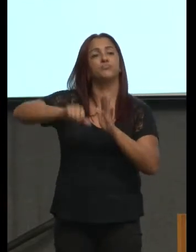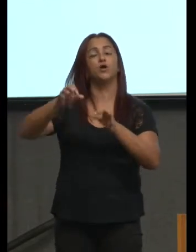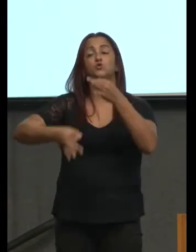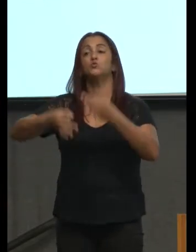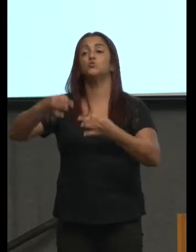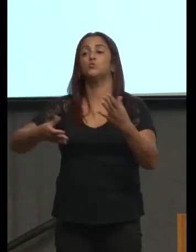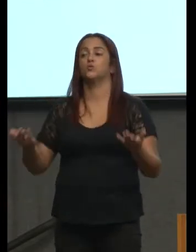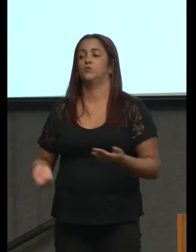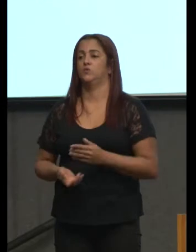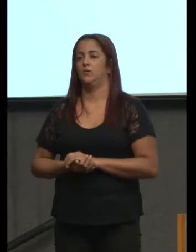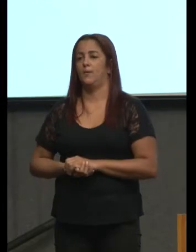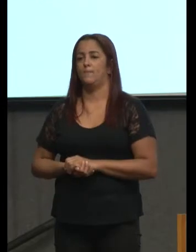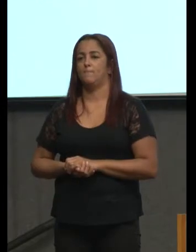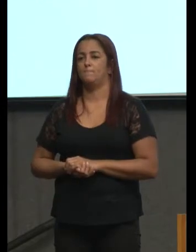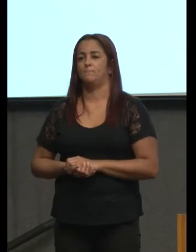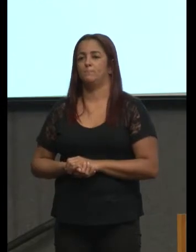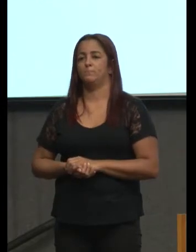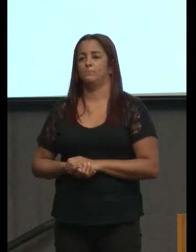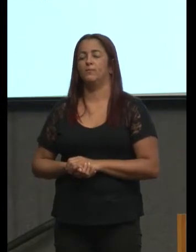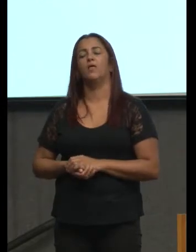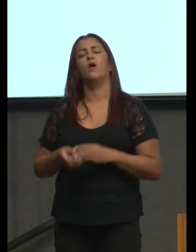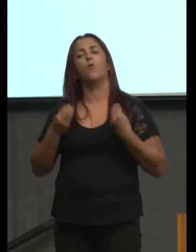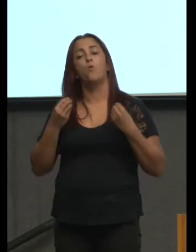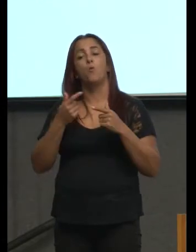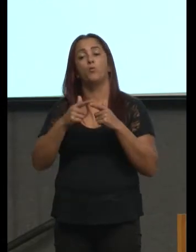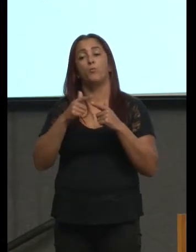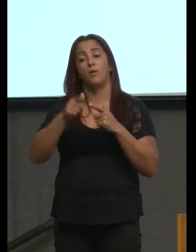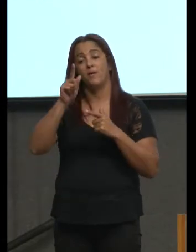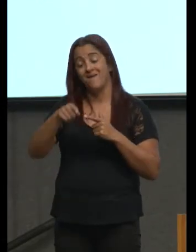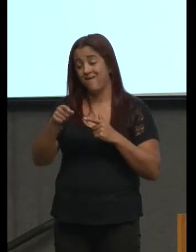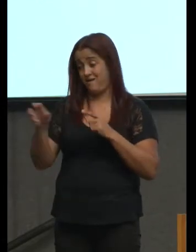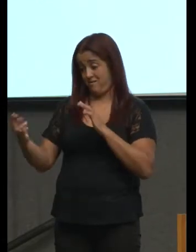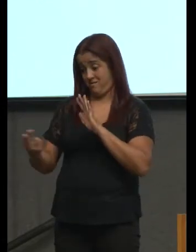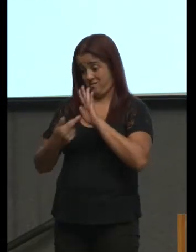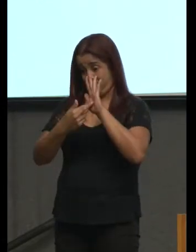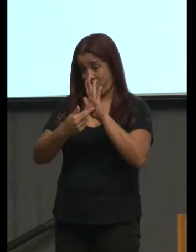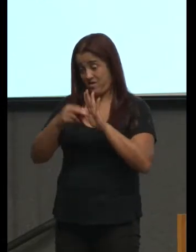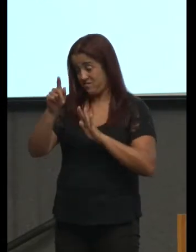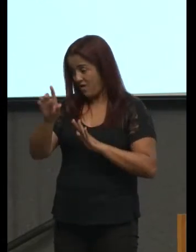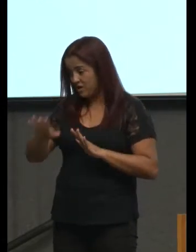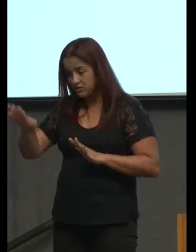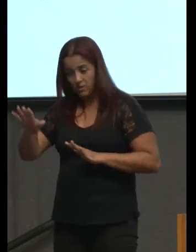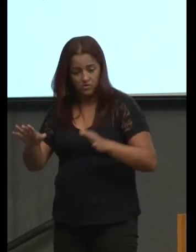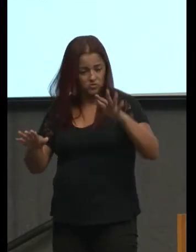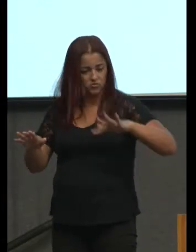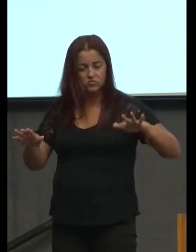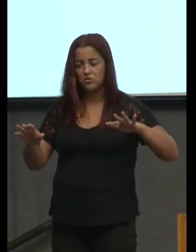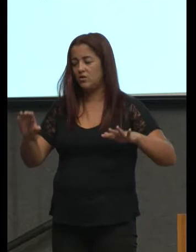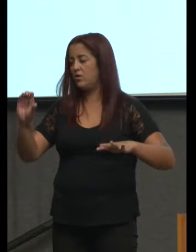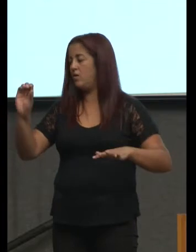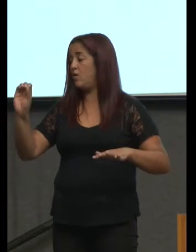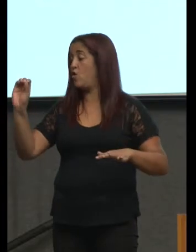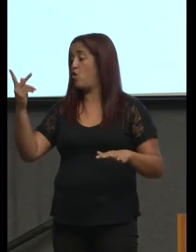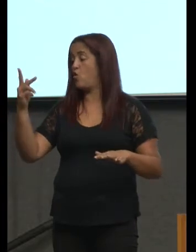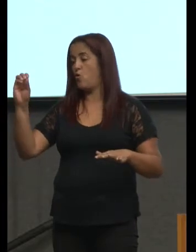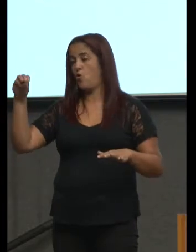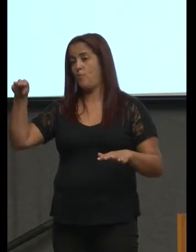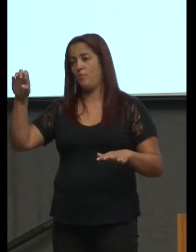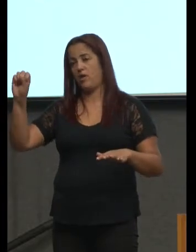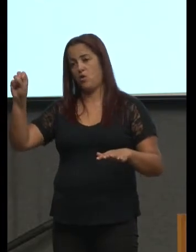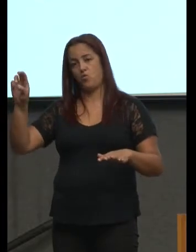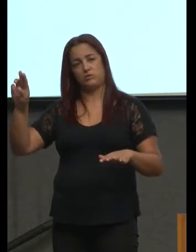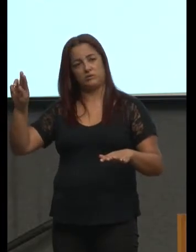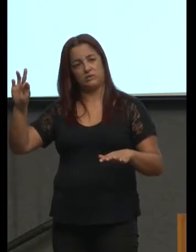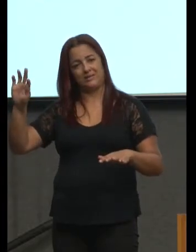referência ela ela tanto ela tanto pode ser no espaço ela é homeostásica e no tempo ela é homeorrética no